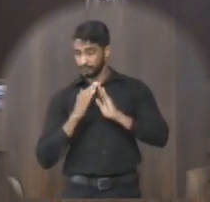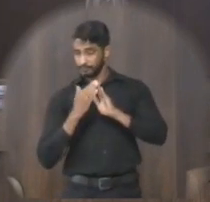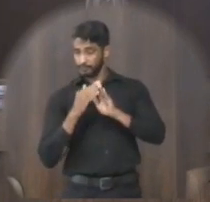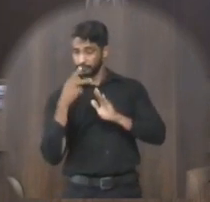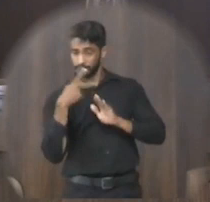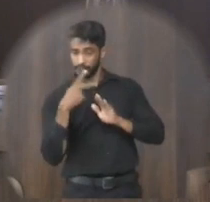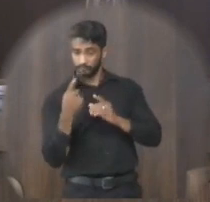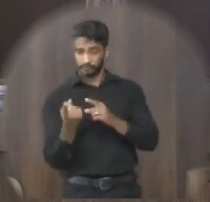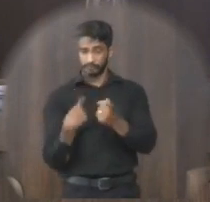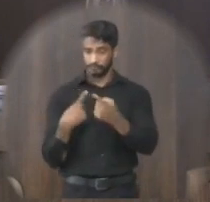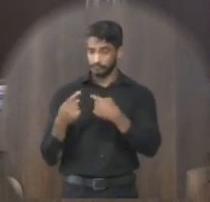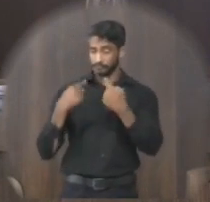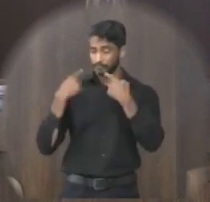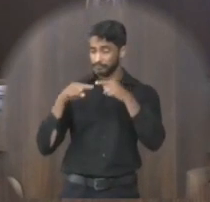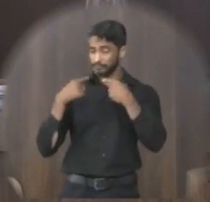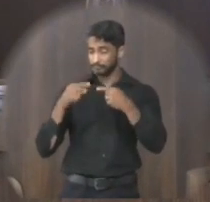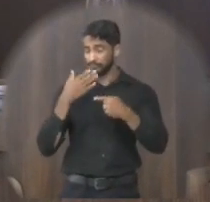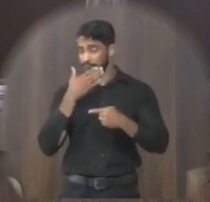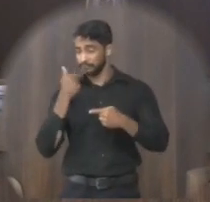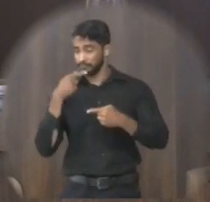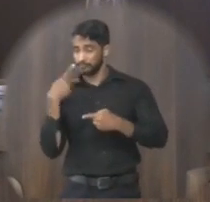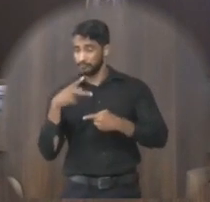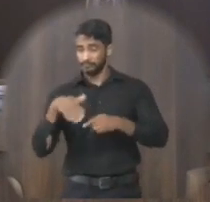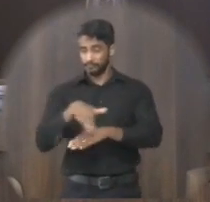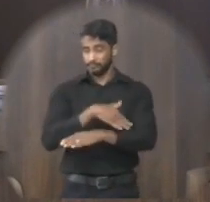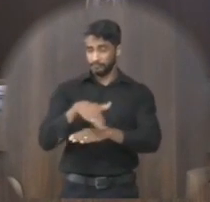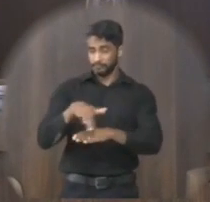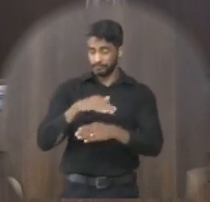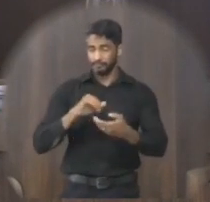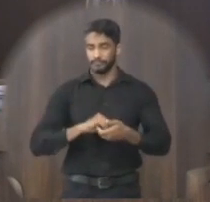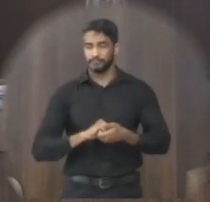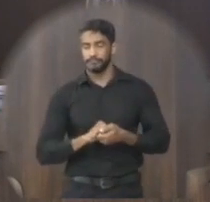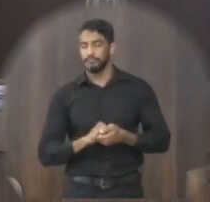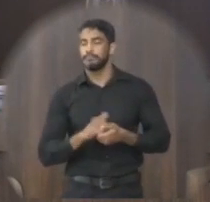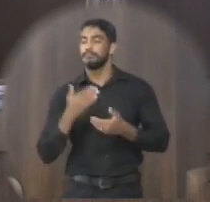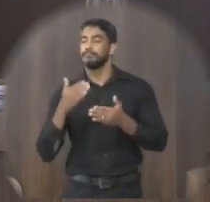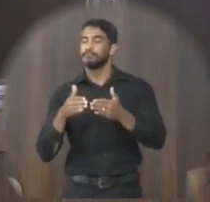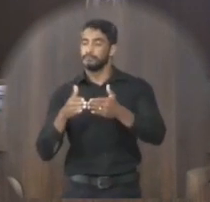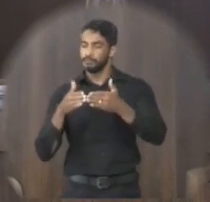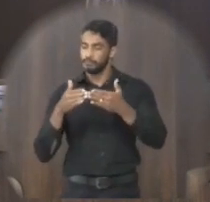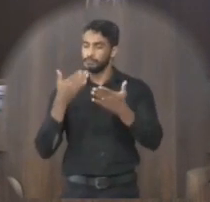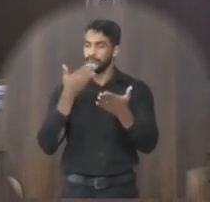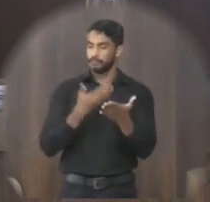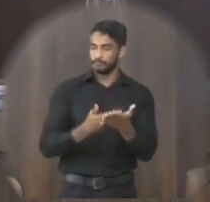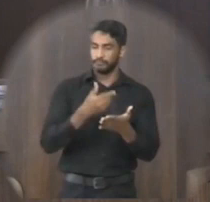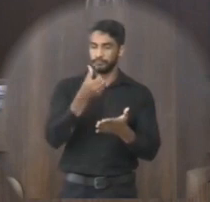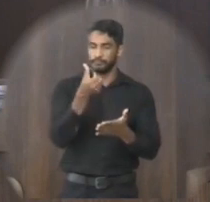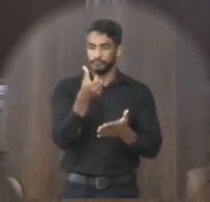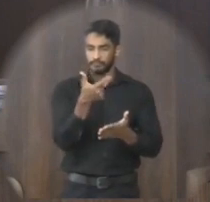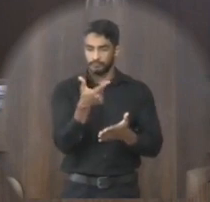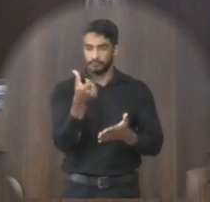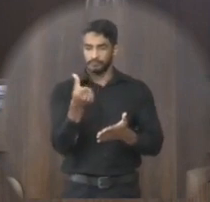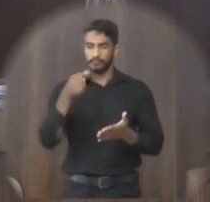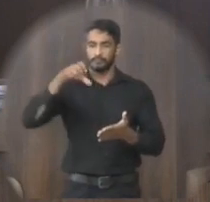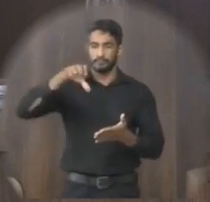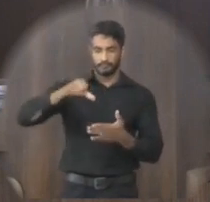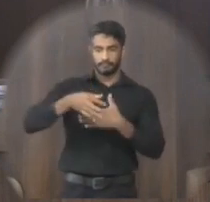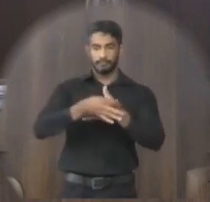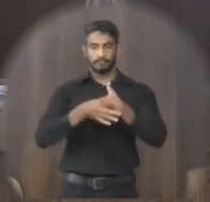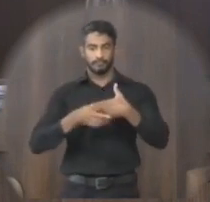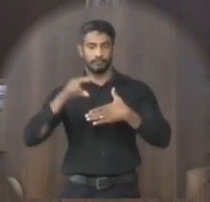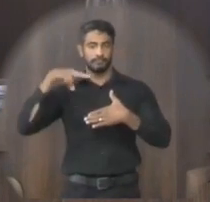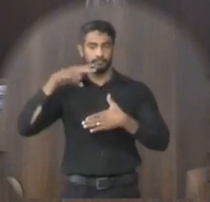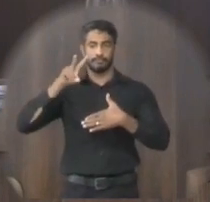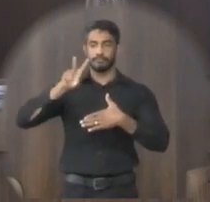via que reclamam por melhorias na mesma indicação necessidade 269 de autoria do